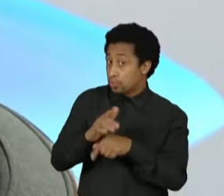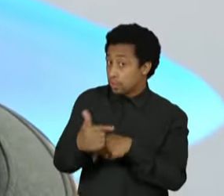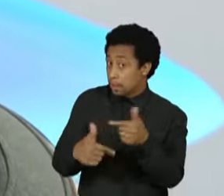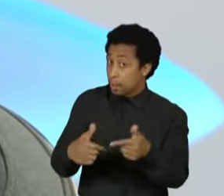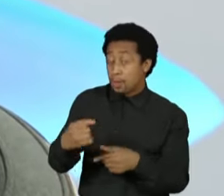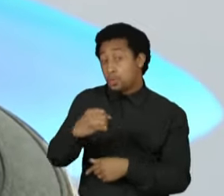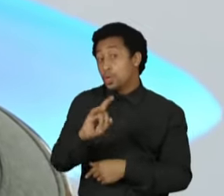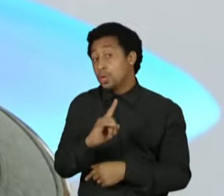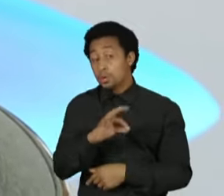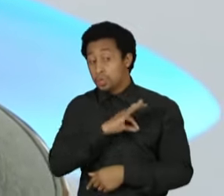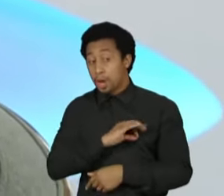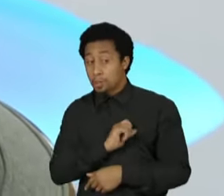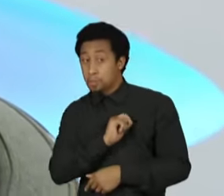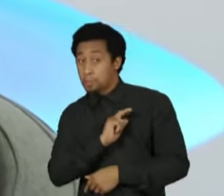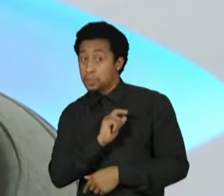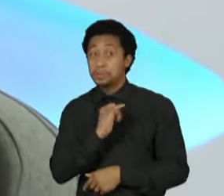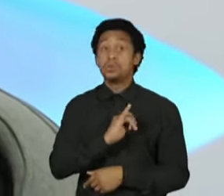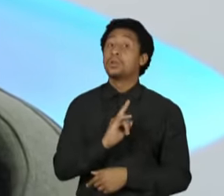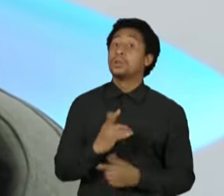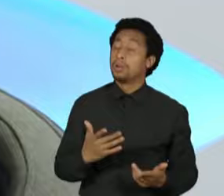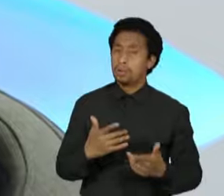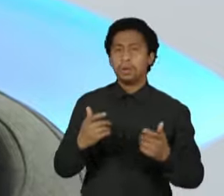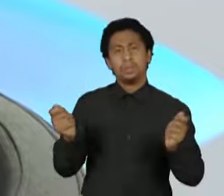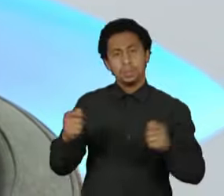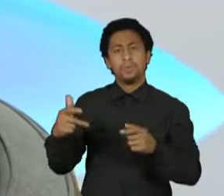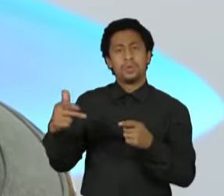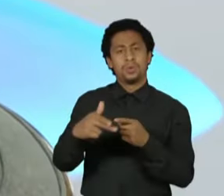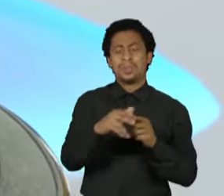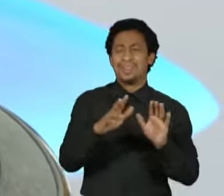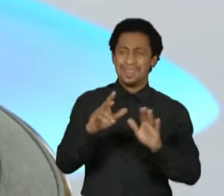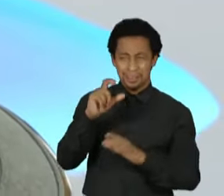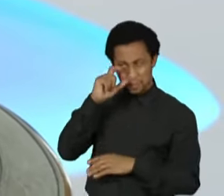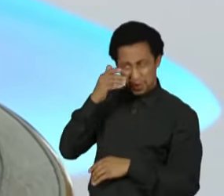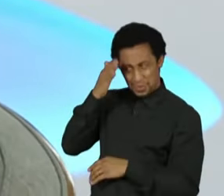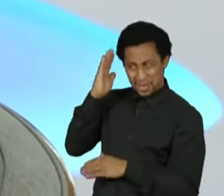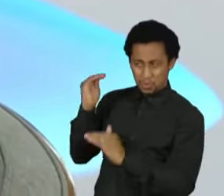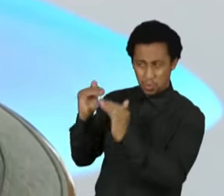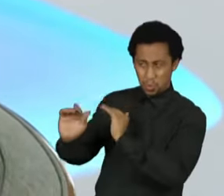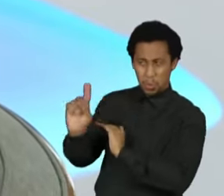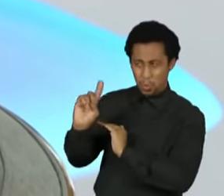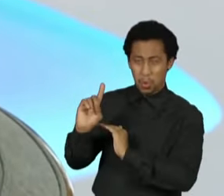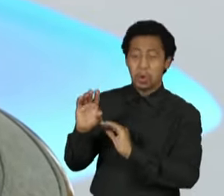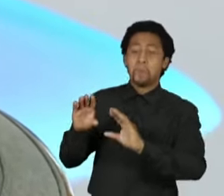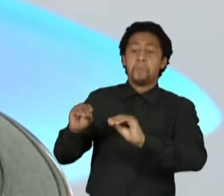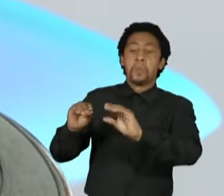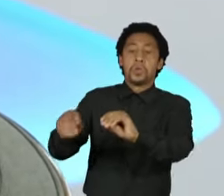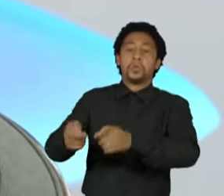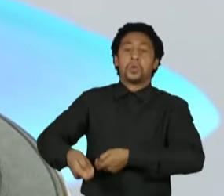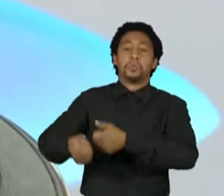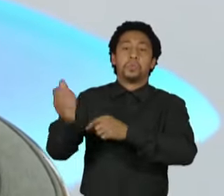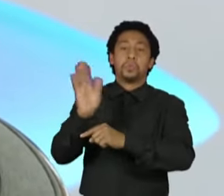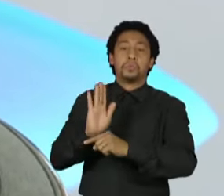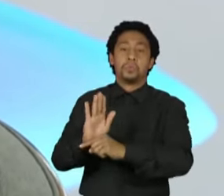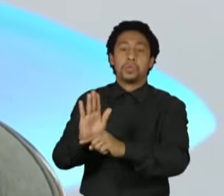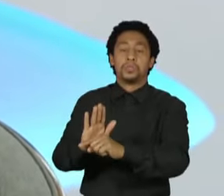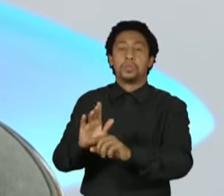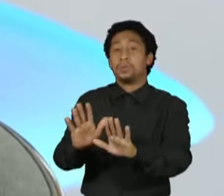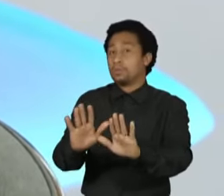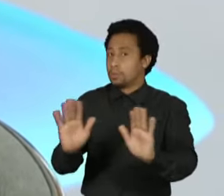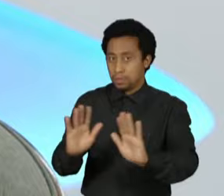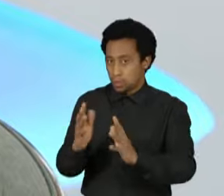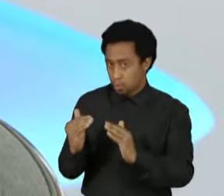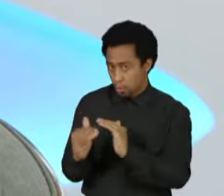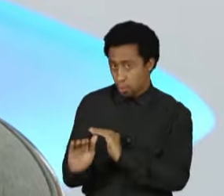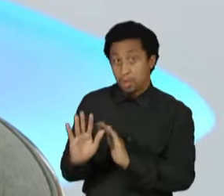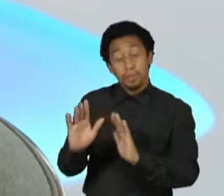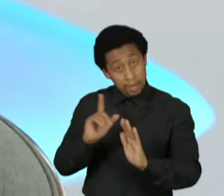pode fazer um corte. Não linear, como que é, Paulo Guedes, porque ninguém pode mexer com o Auxílio Brasil e muito menos com o Super Simples. Mas você tem um recheio